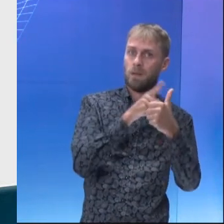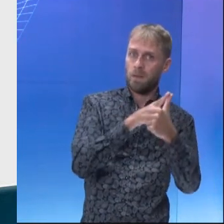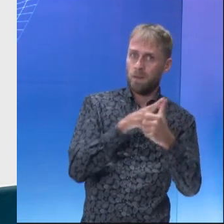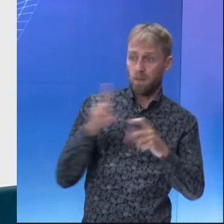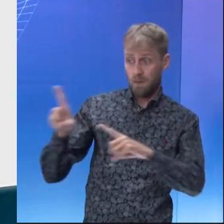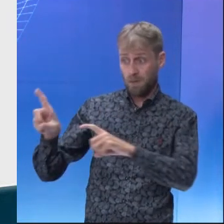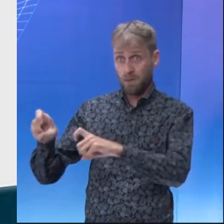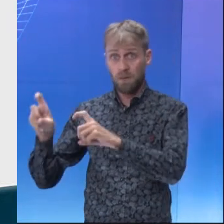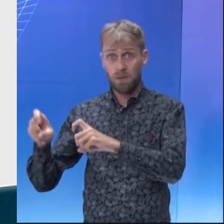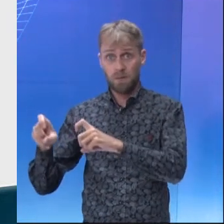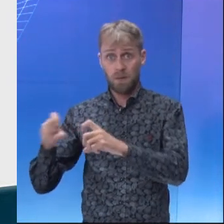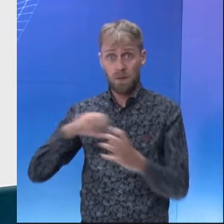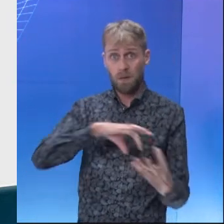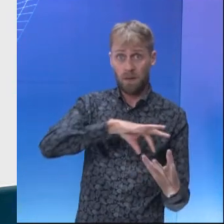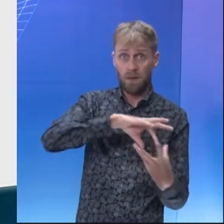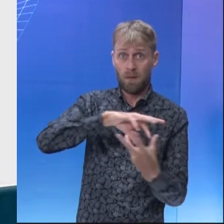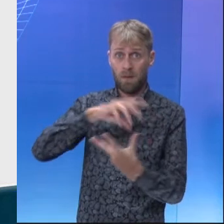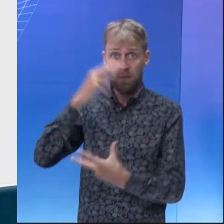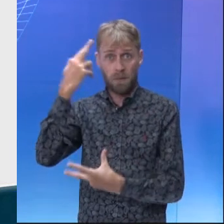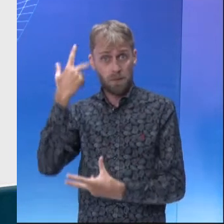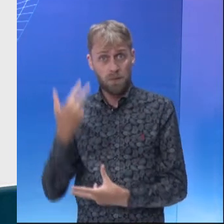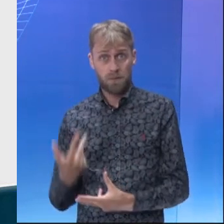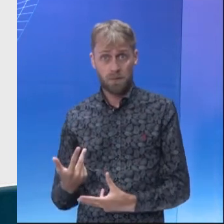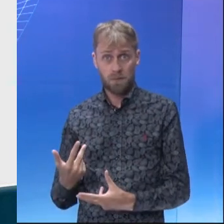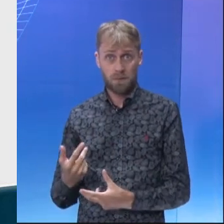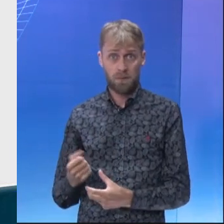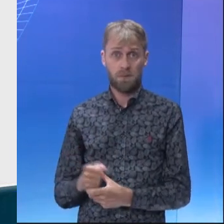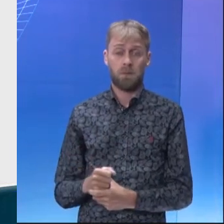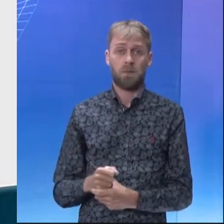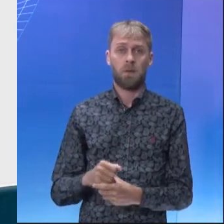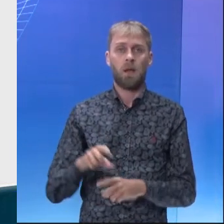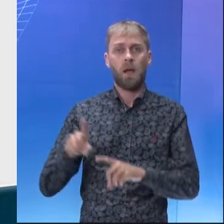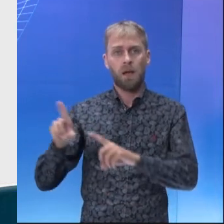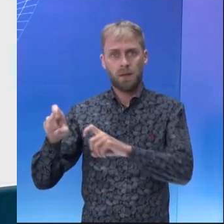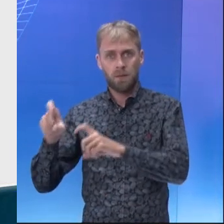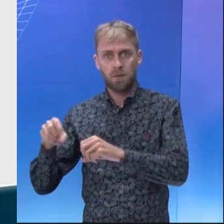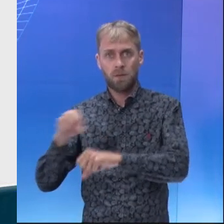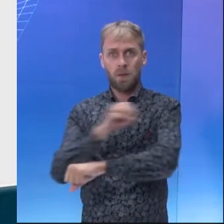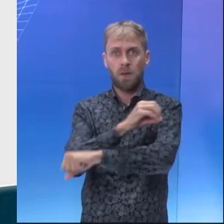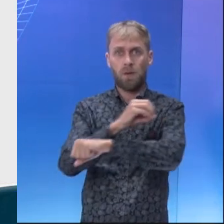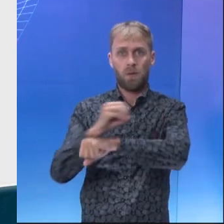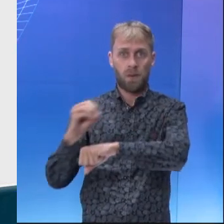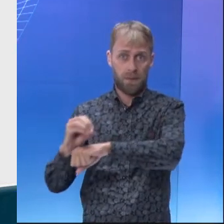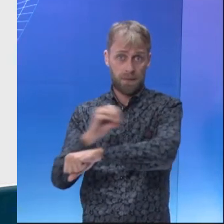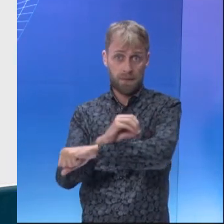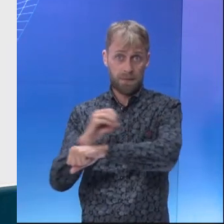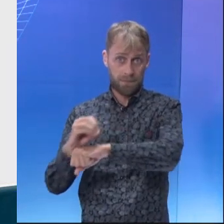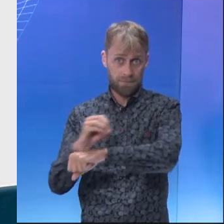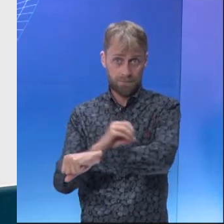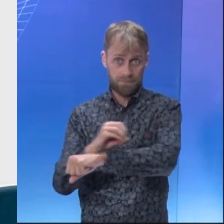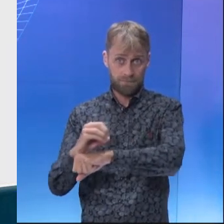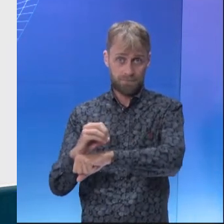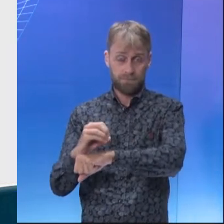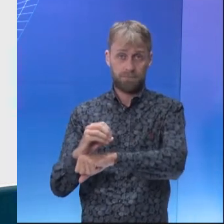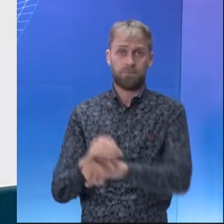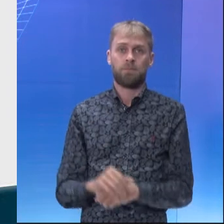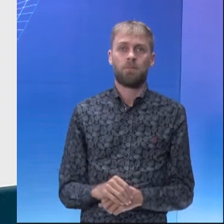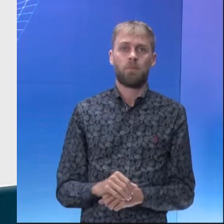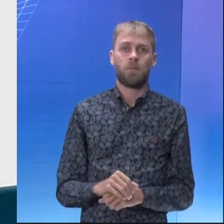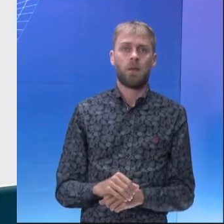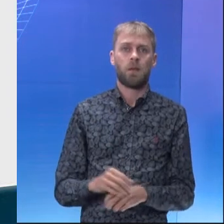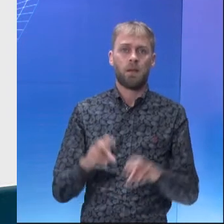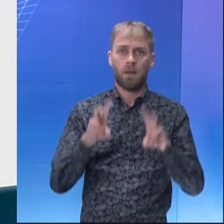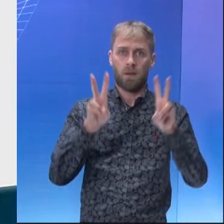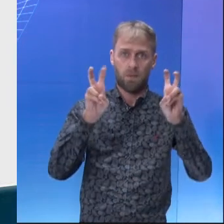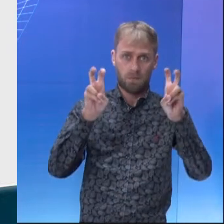agroecologia, agroecologia ou agricultura orgânica. Lá no